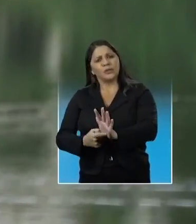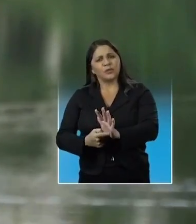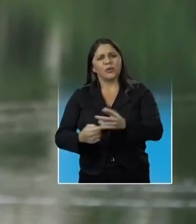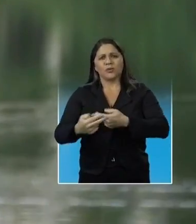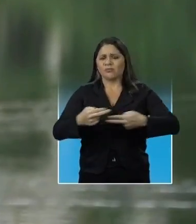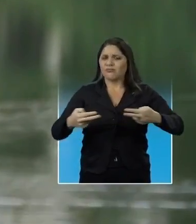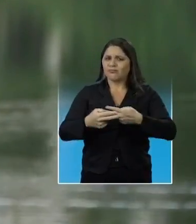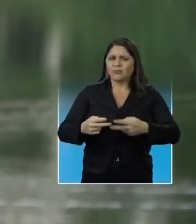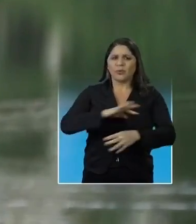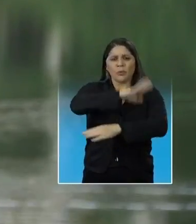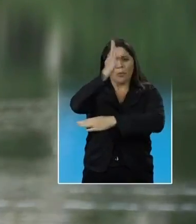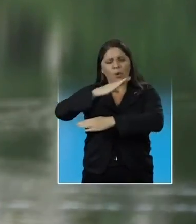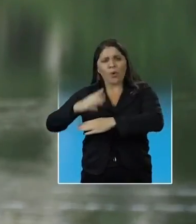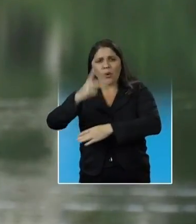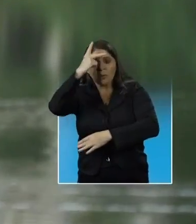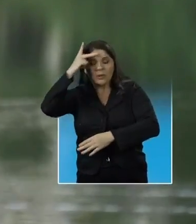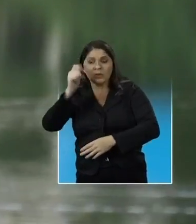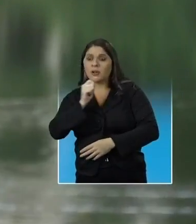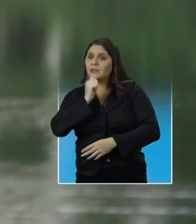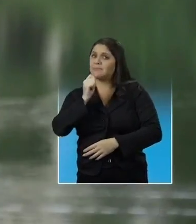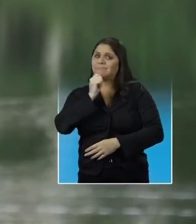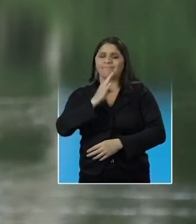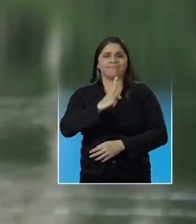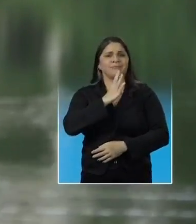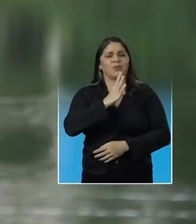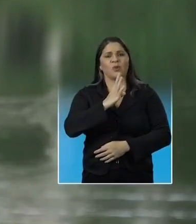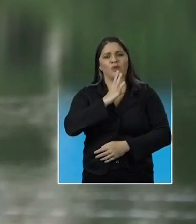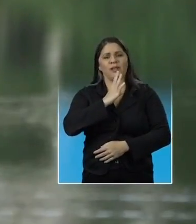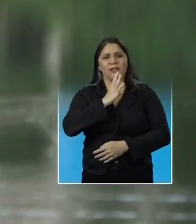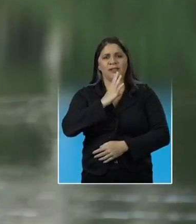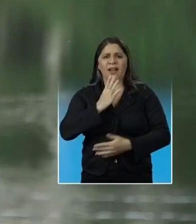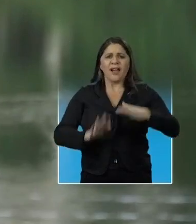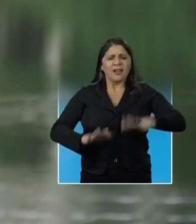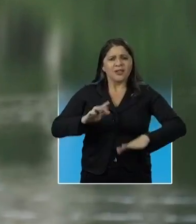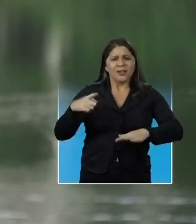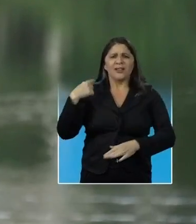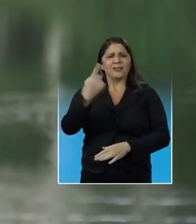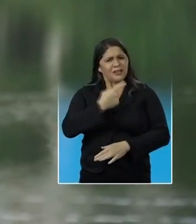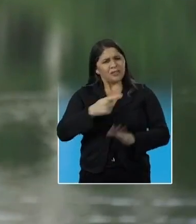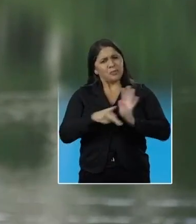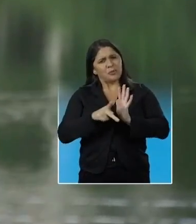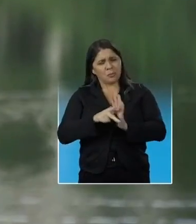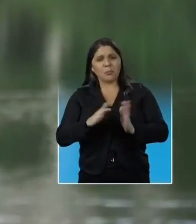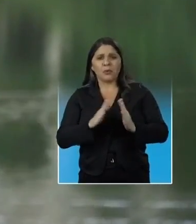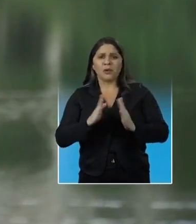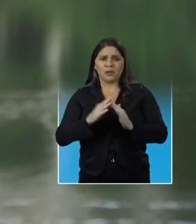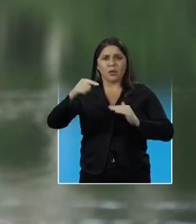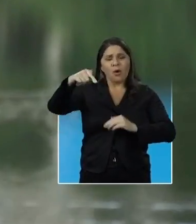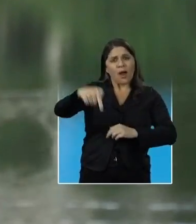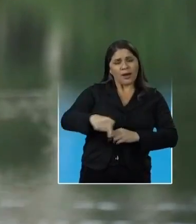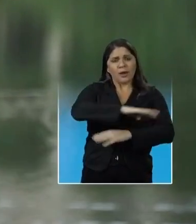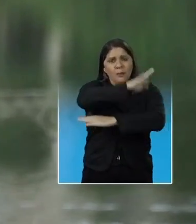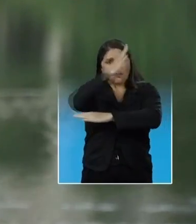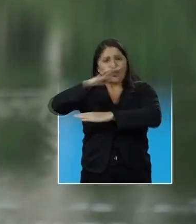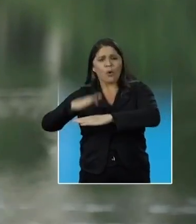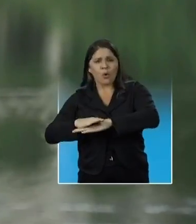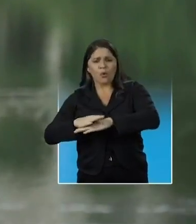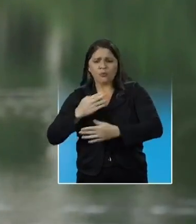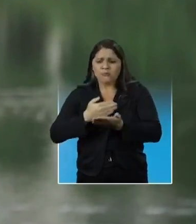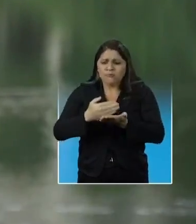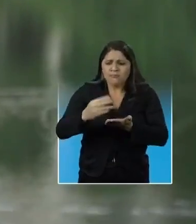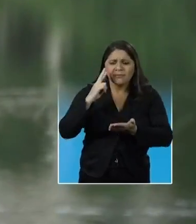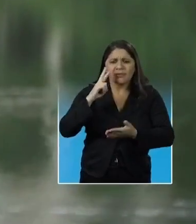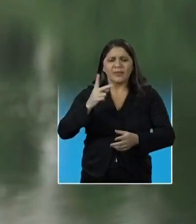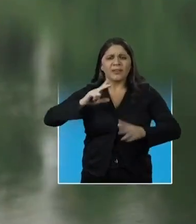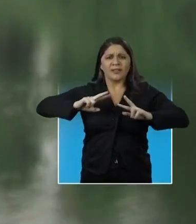coisa do morro que outras pessoas não conhecem, né? E às vezes até a gente, nós moradores daqui do morro, às vezes a começa a ver